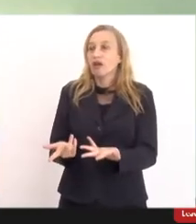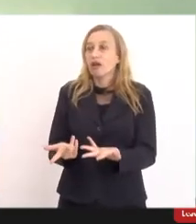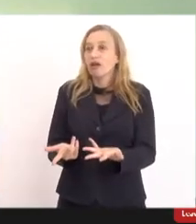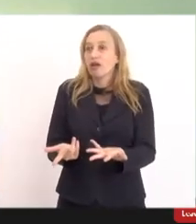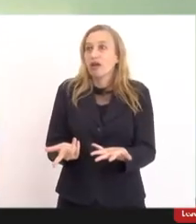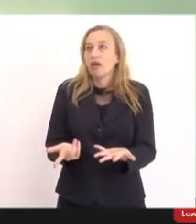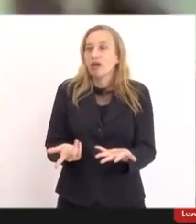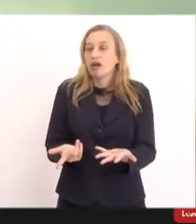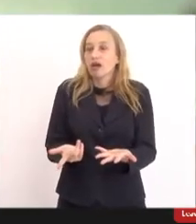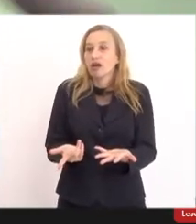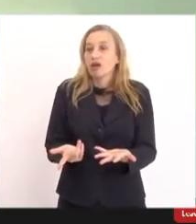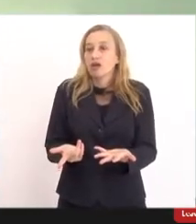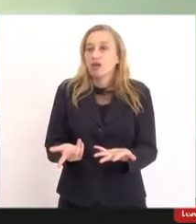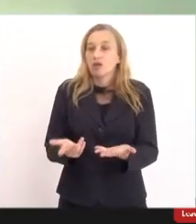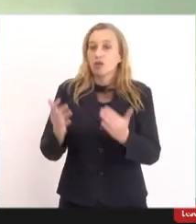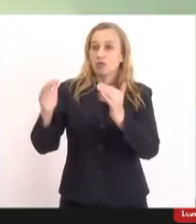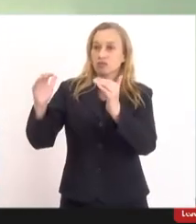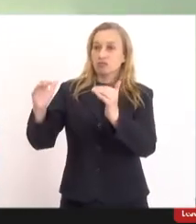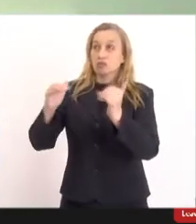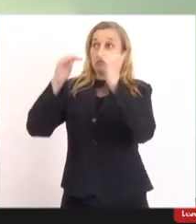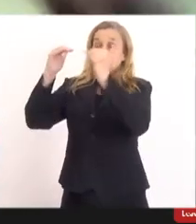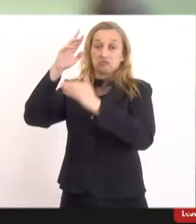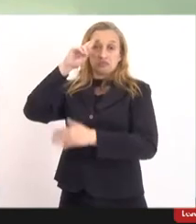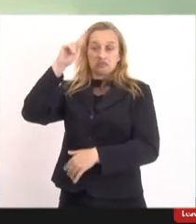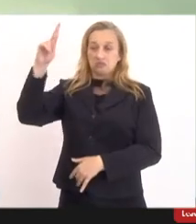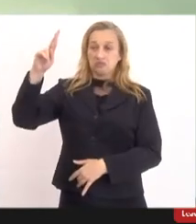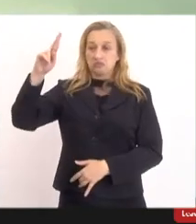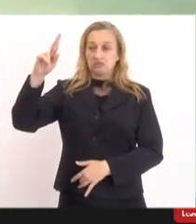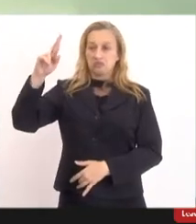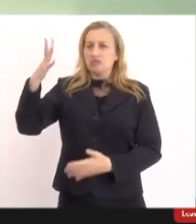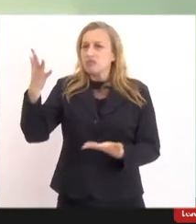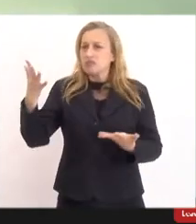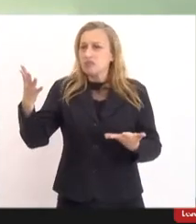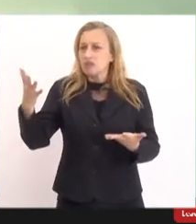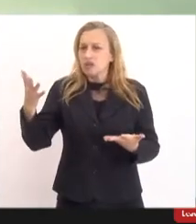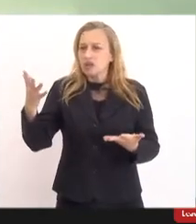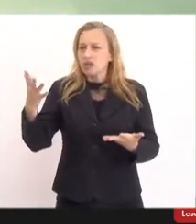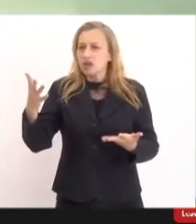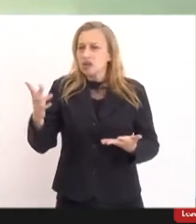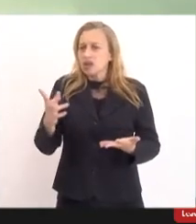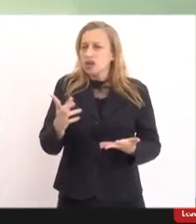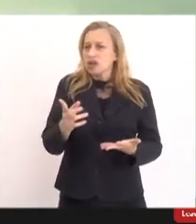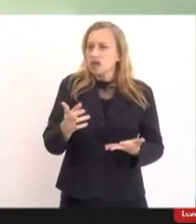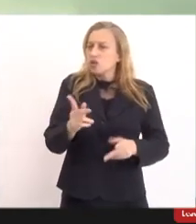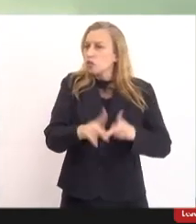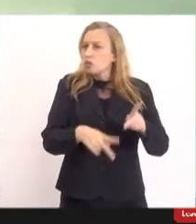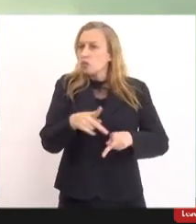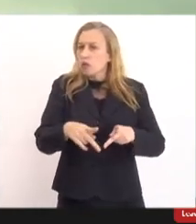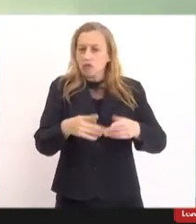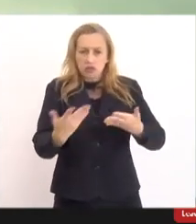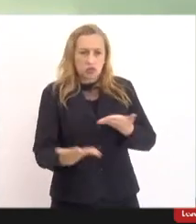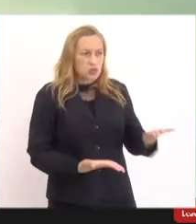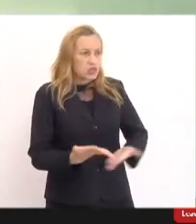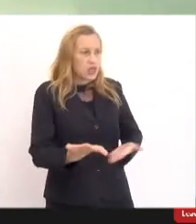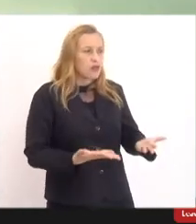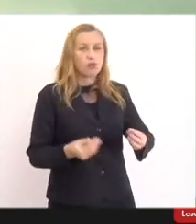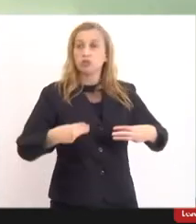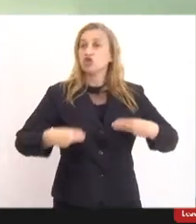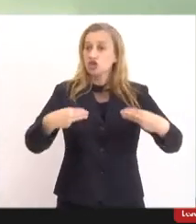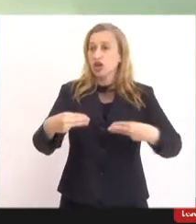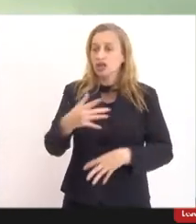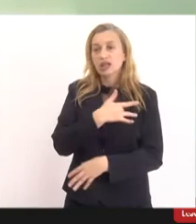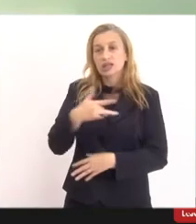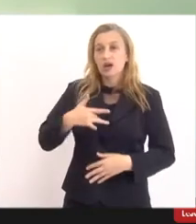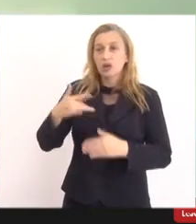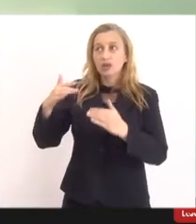senhores feudais, né, estão tratando seus municípios e estados como seus feudos. Então, o Ministério da Saúde é a